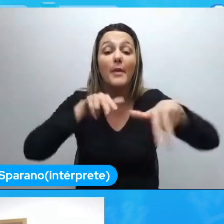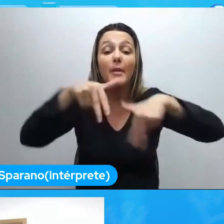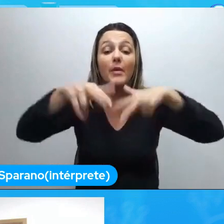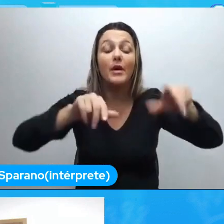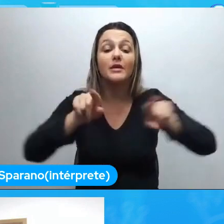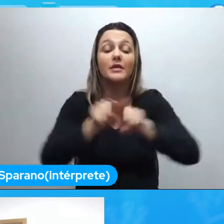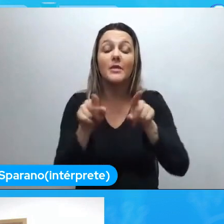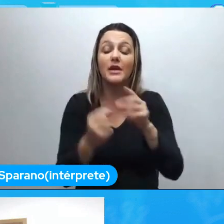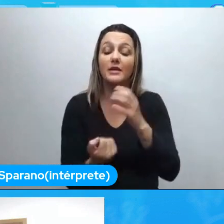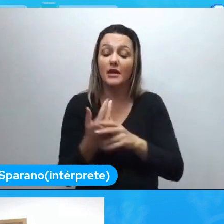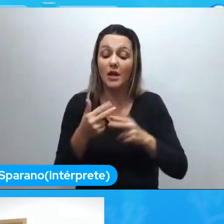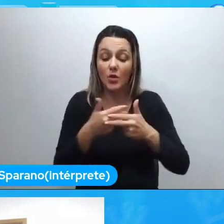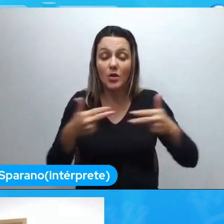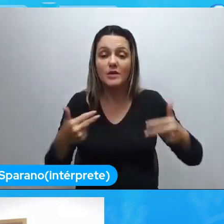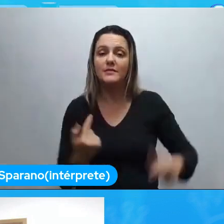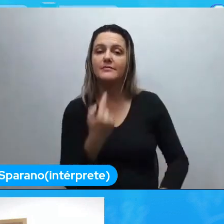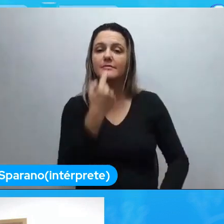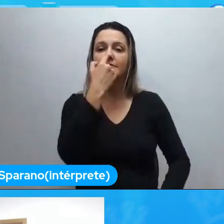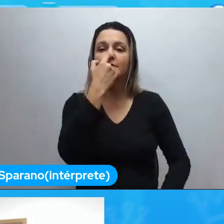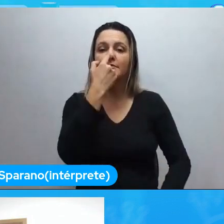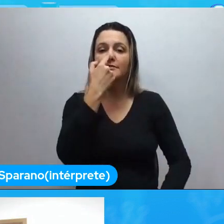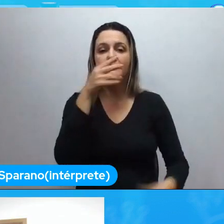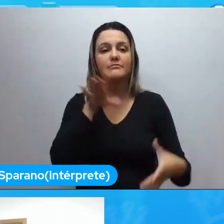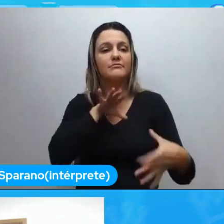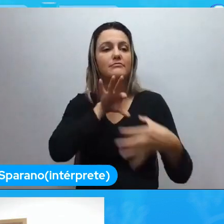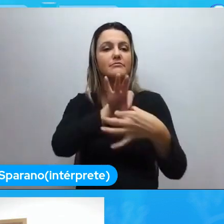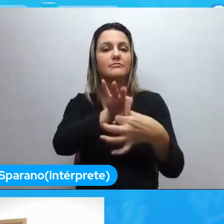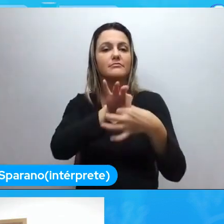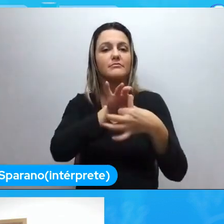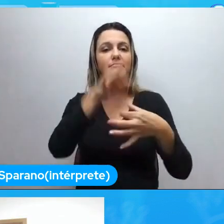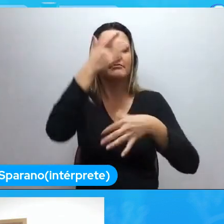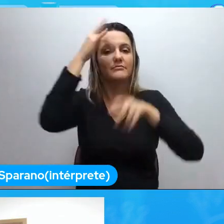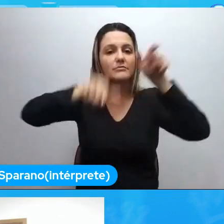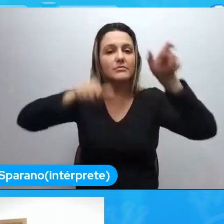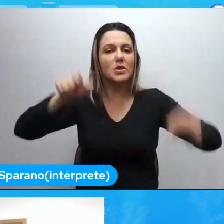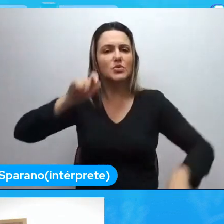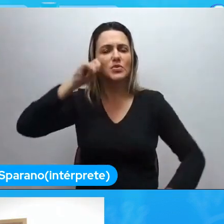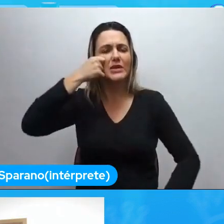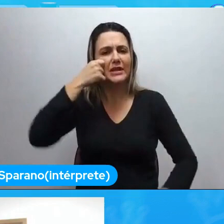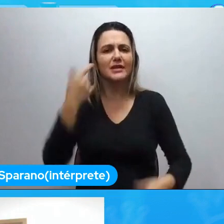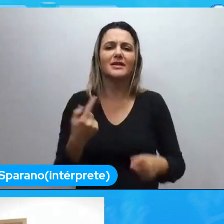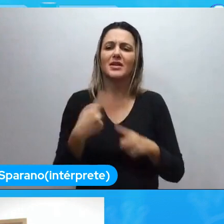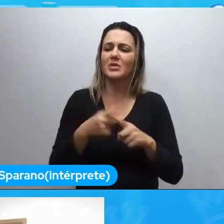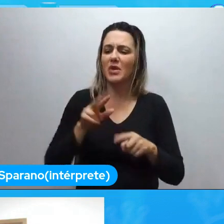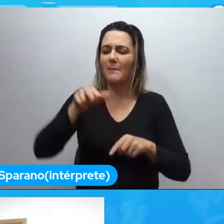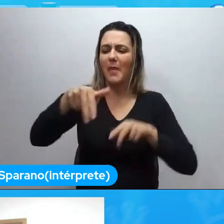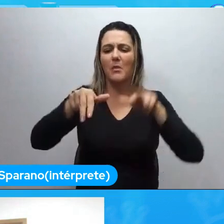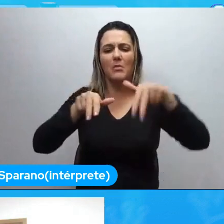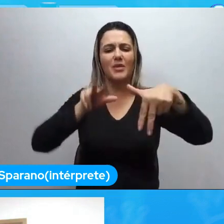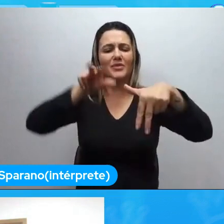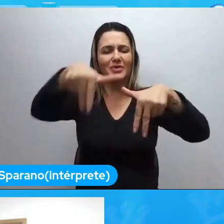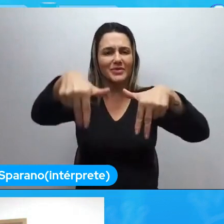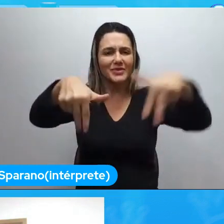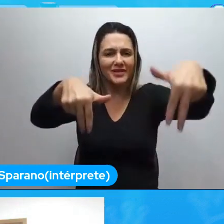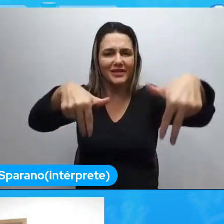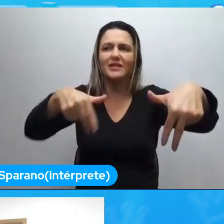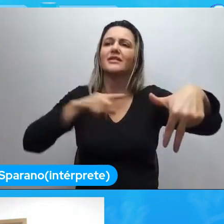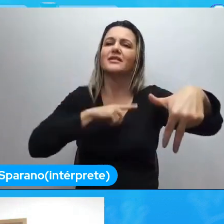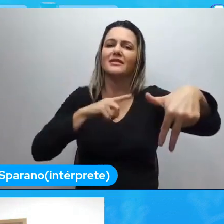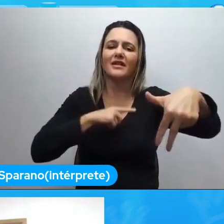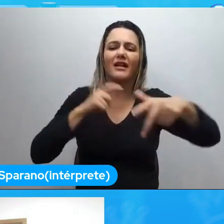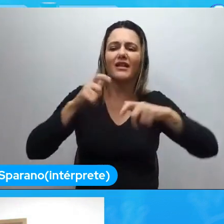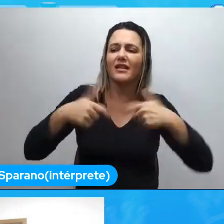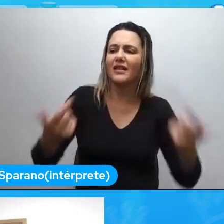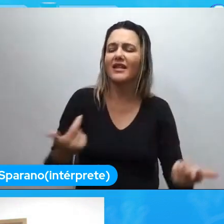voltadas para o meu povo. Eu acho muito mais interessante do que quebrar a cabeça tentando ocupar lugares. Porque ocupar lugares, eu vou ter que fazer todo aquele processo de...